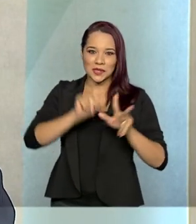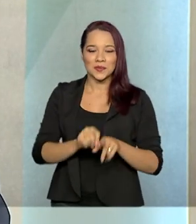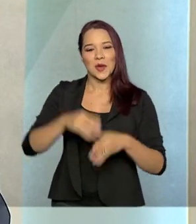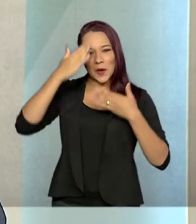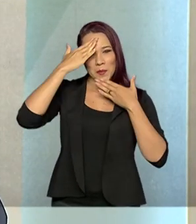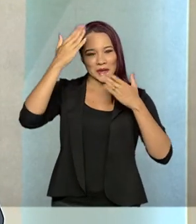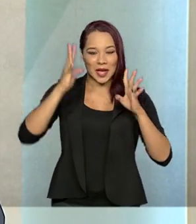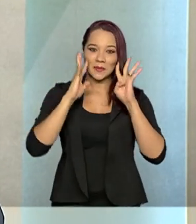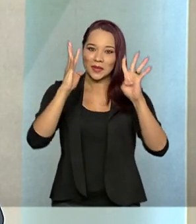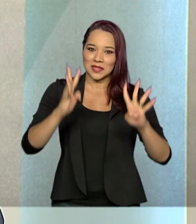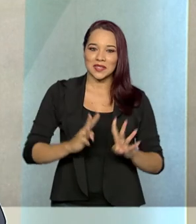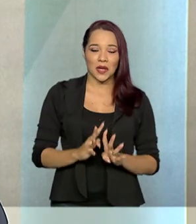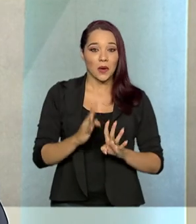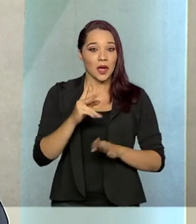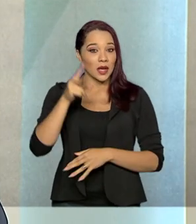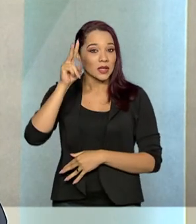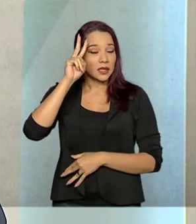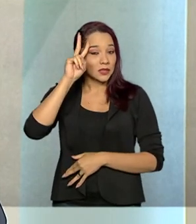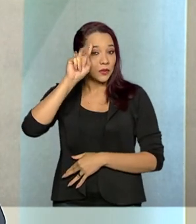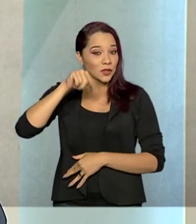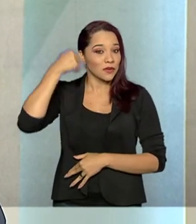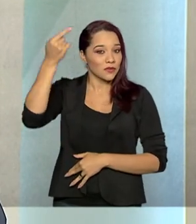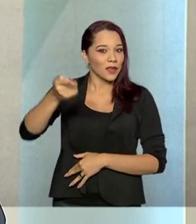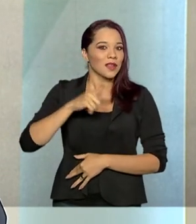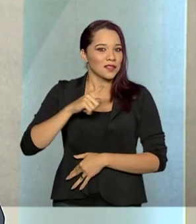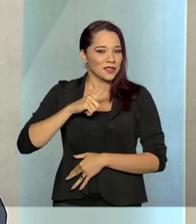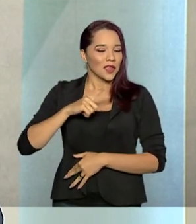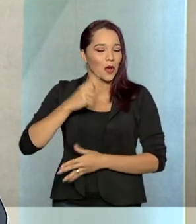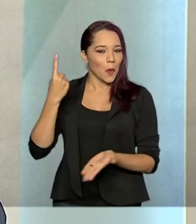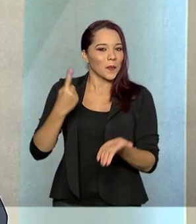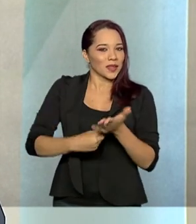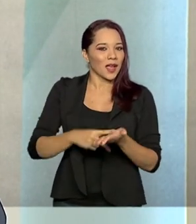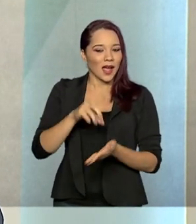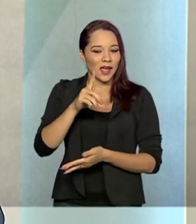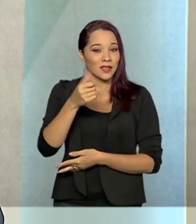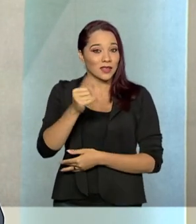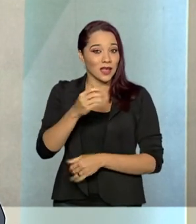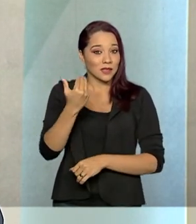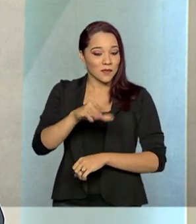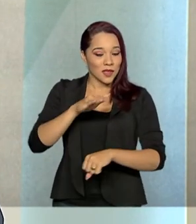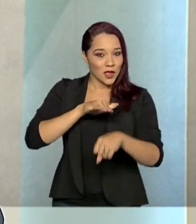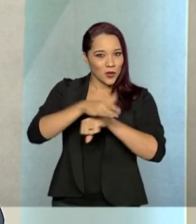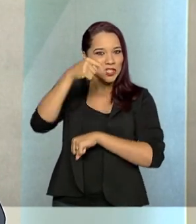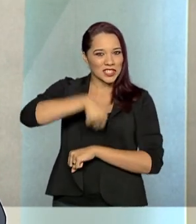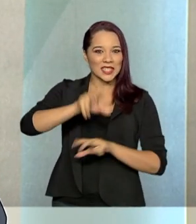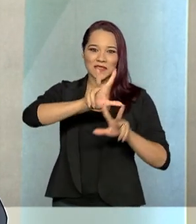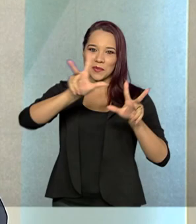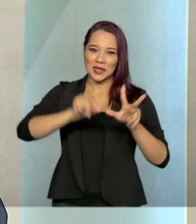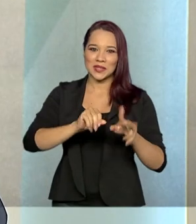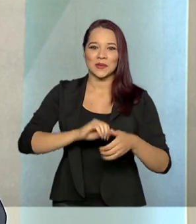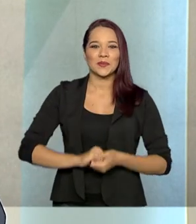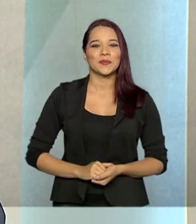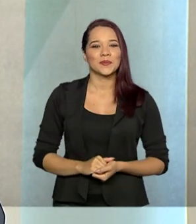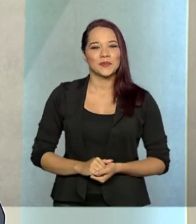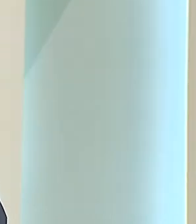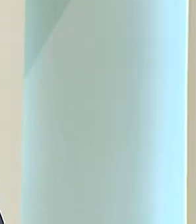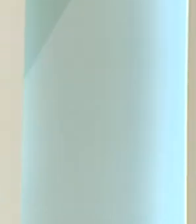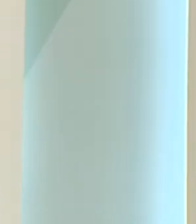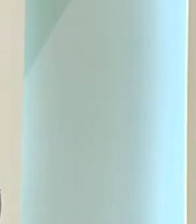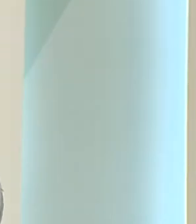Obrigado pela audiência e na segunda que vem a gente tem encontro marcado às 10h30 da noite aqui na TV Brasil. Até lá.